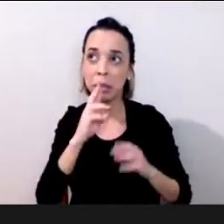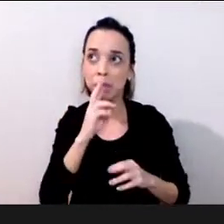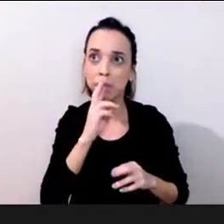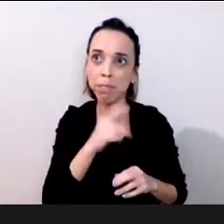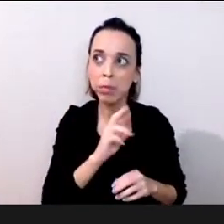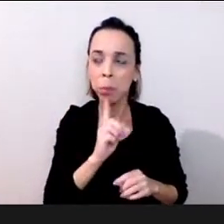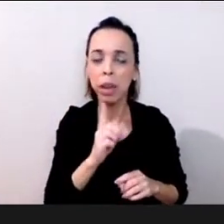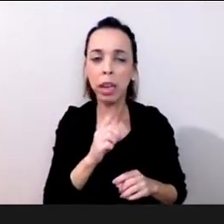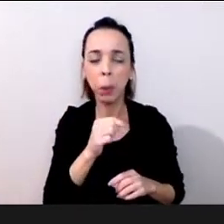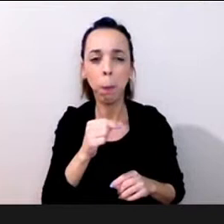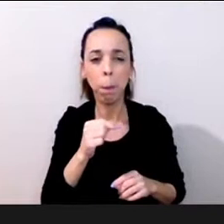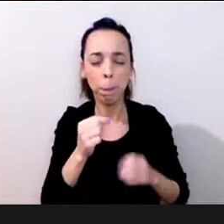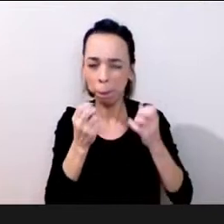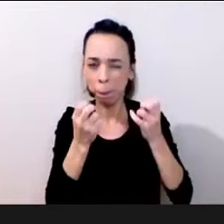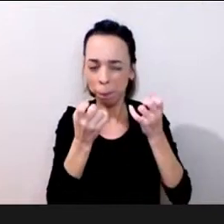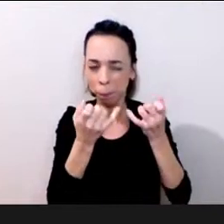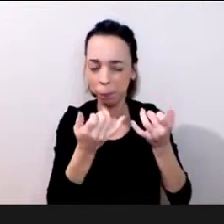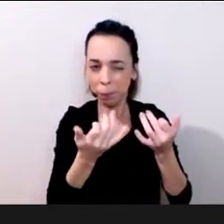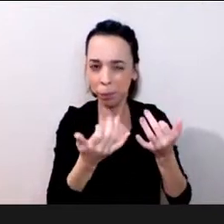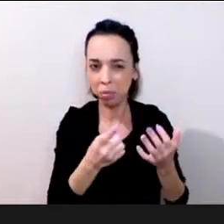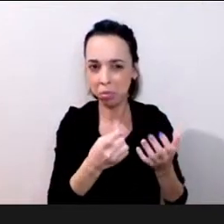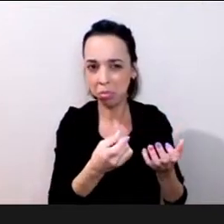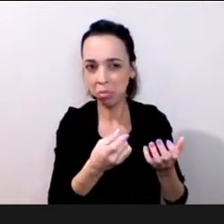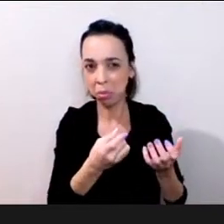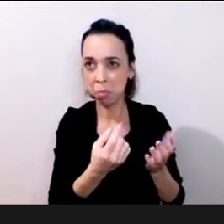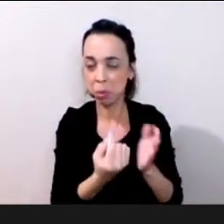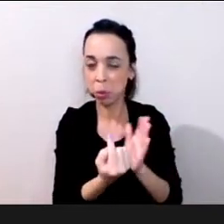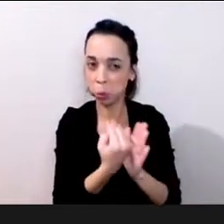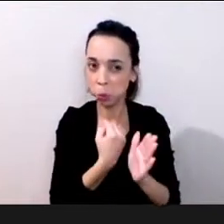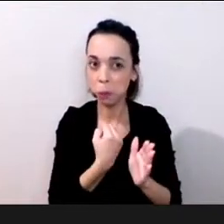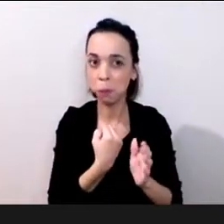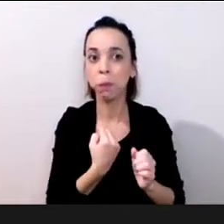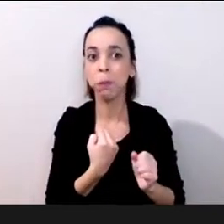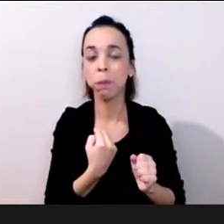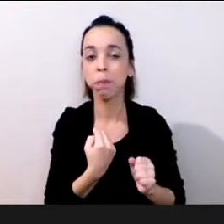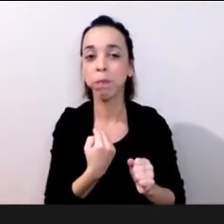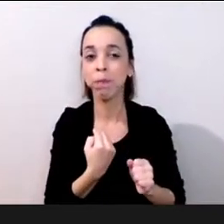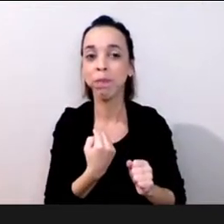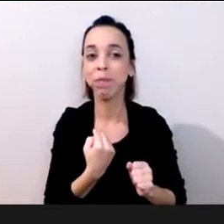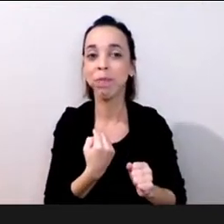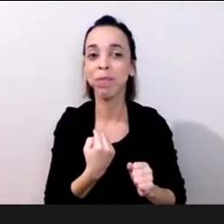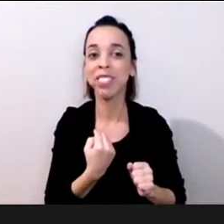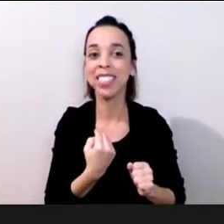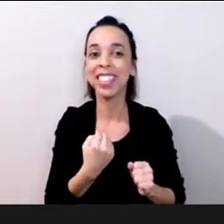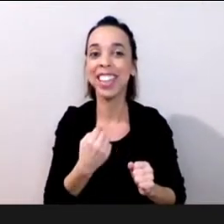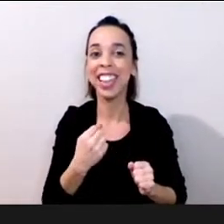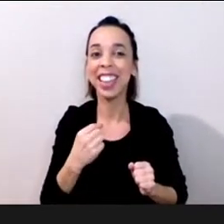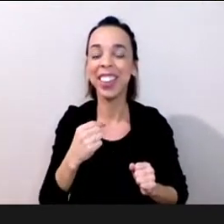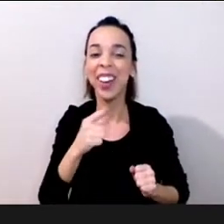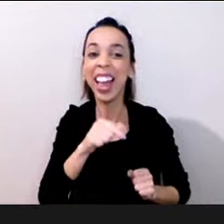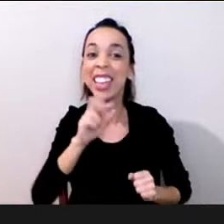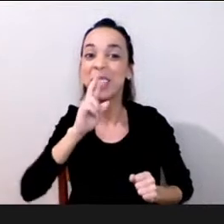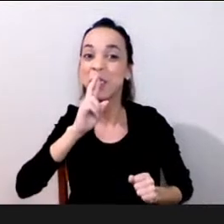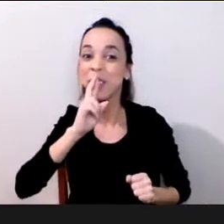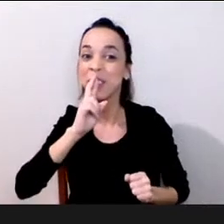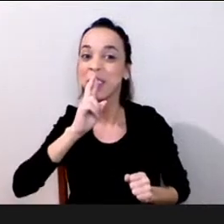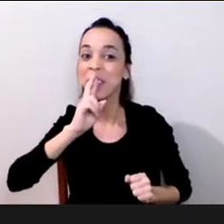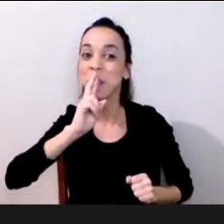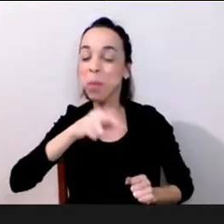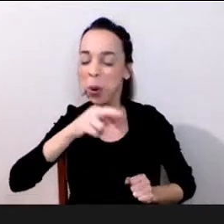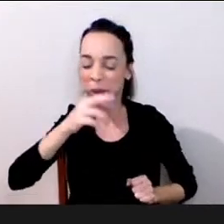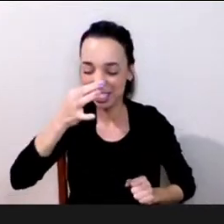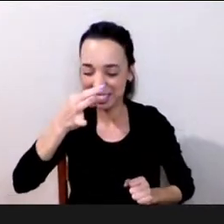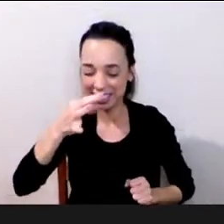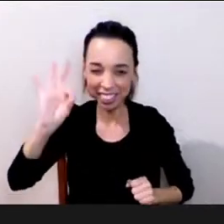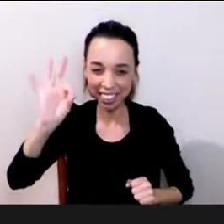questão muito boa é como se dizia é uma questão de um milhão de dólares não é como é como é se não fosse não traria